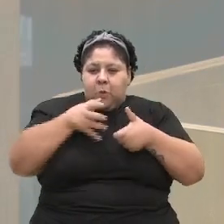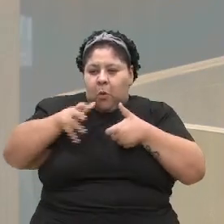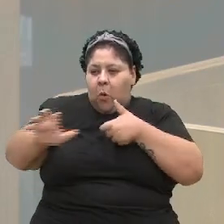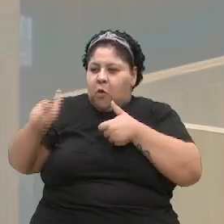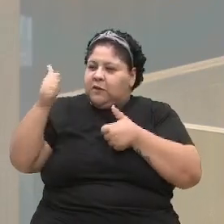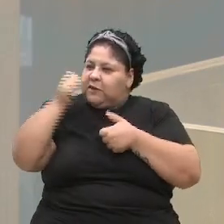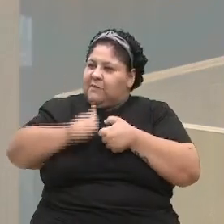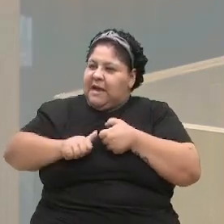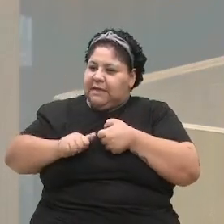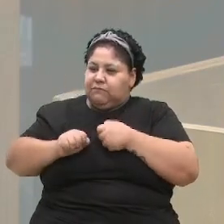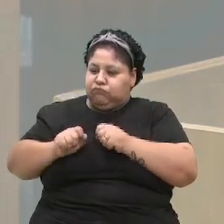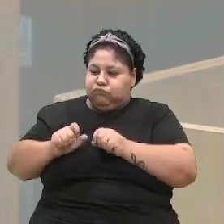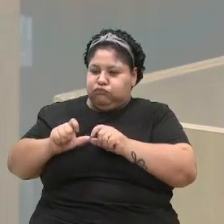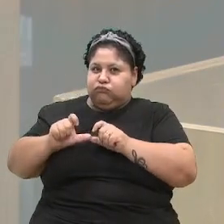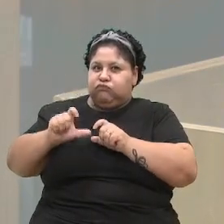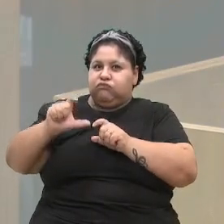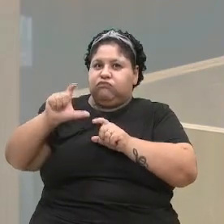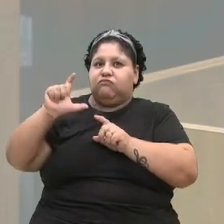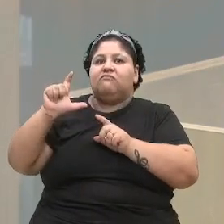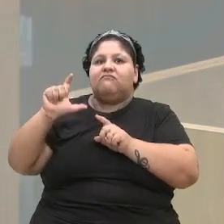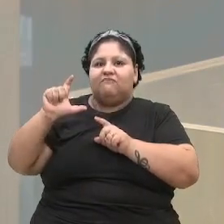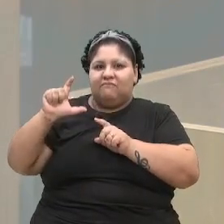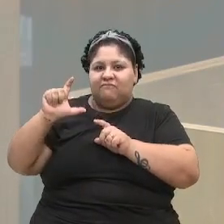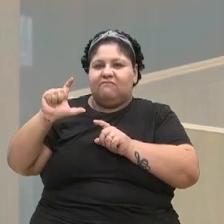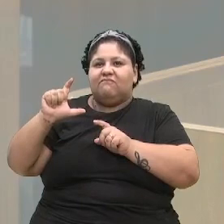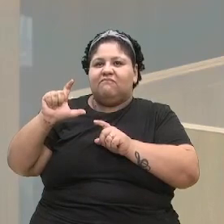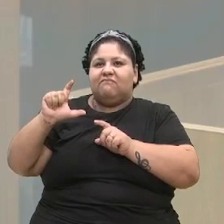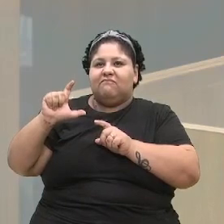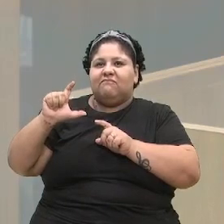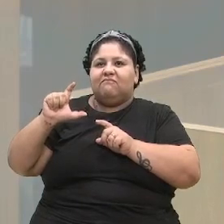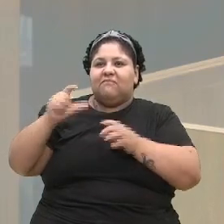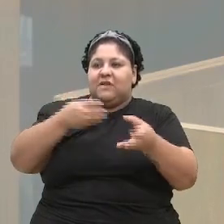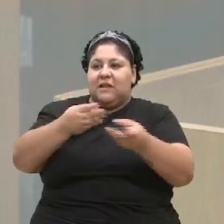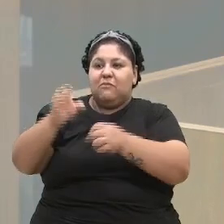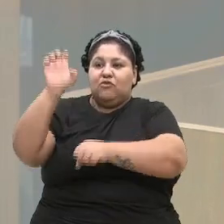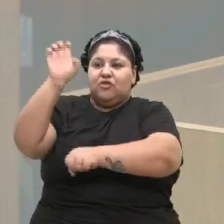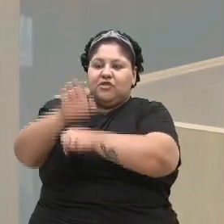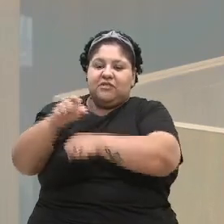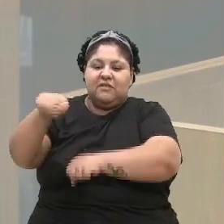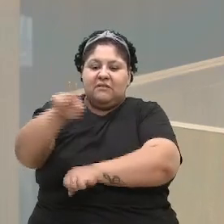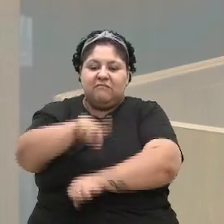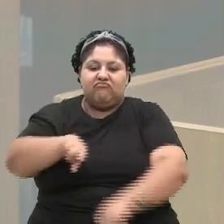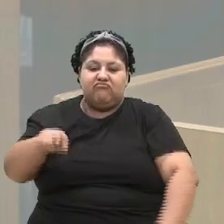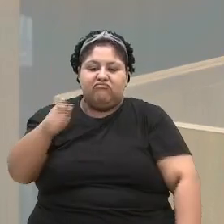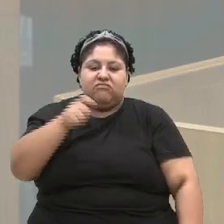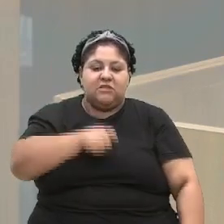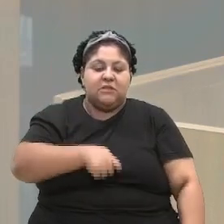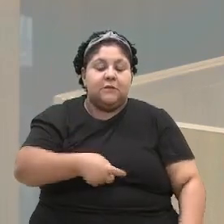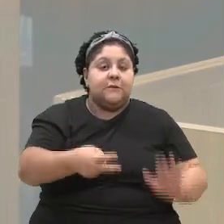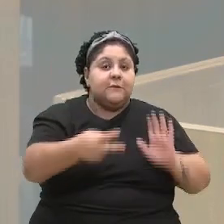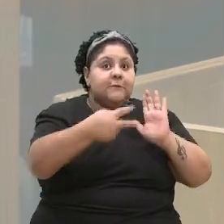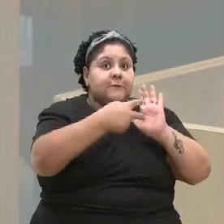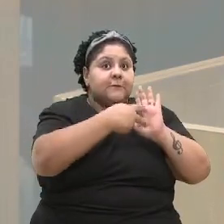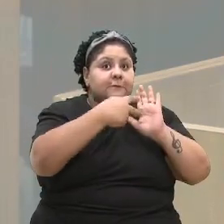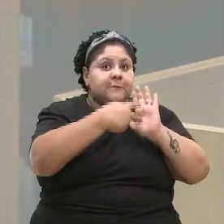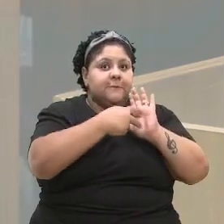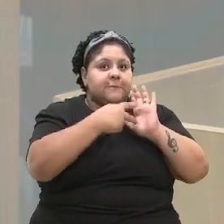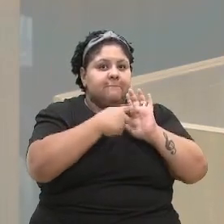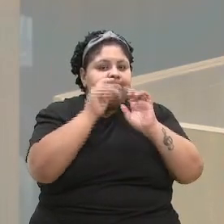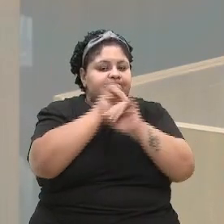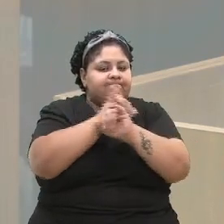cresceram na maioria dos estados. E a gente precisa ficar muito alerta a esses dados,